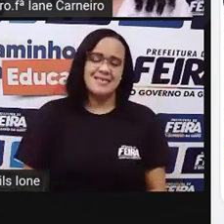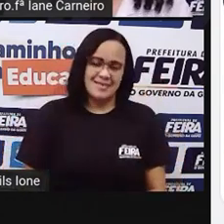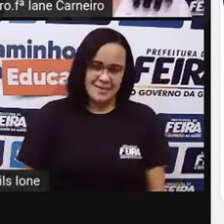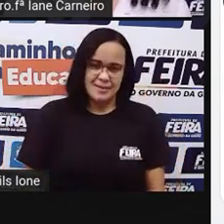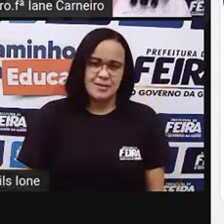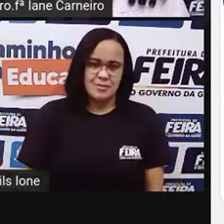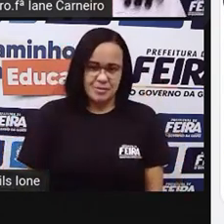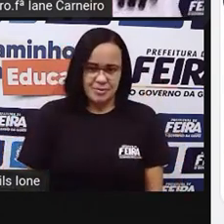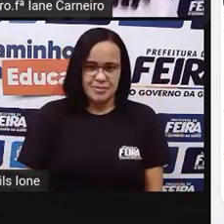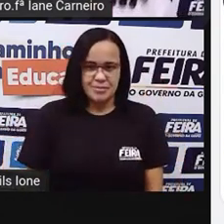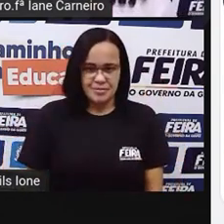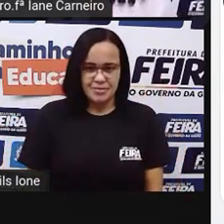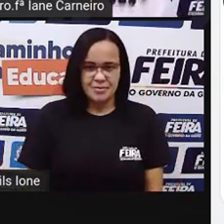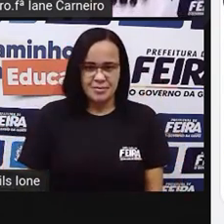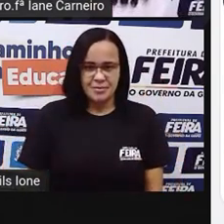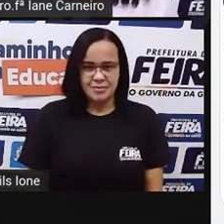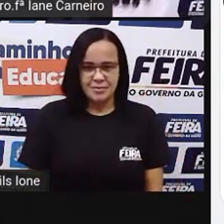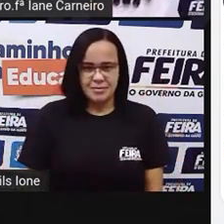Cláudio.